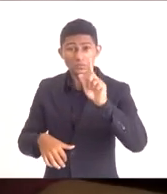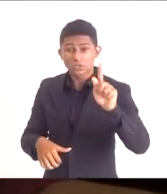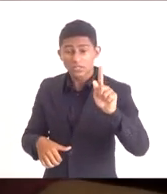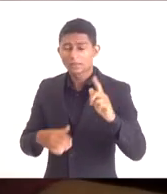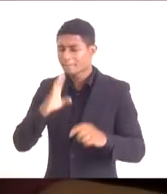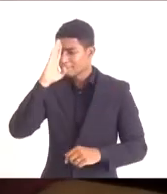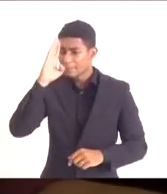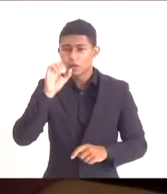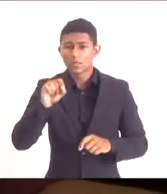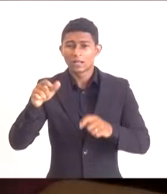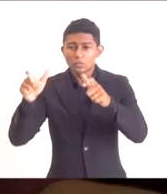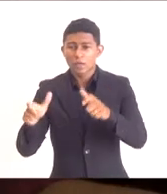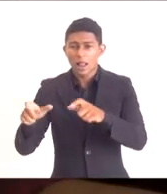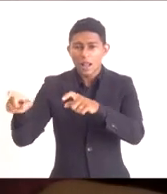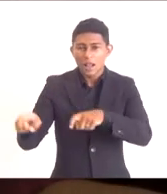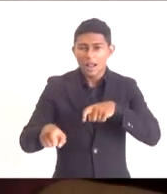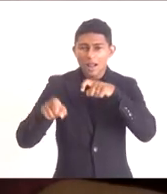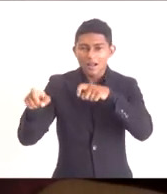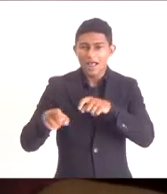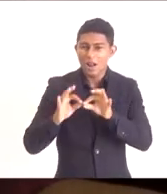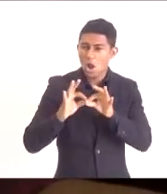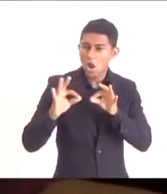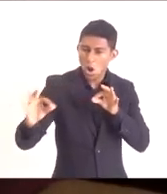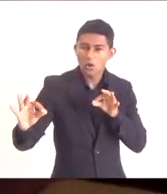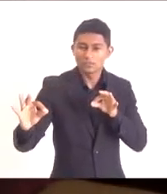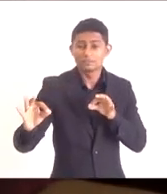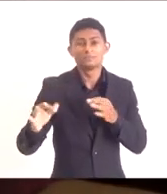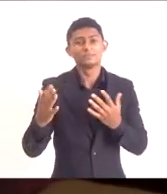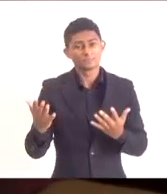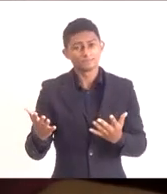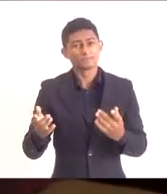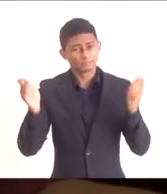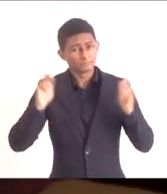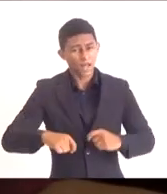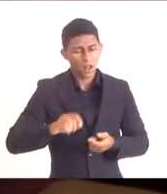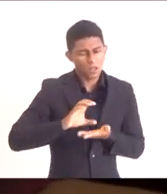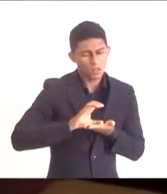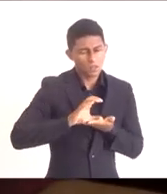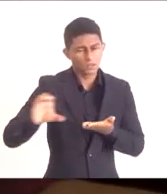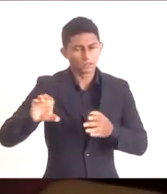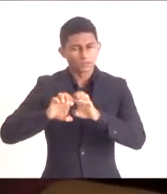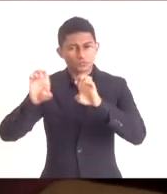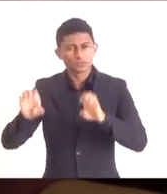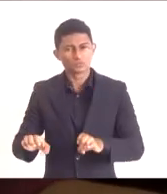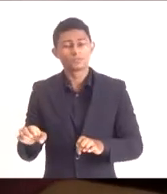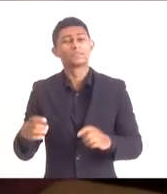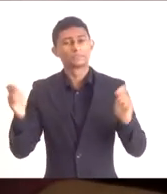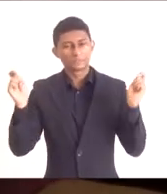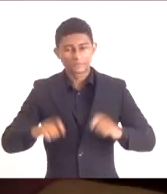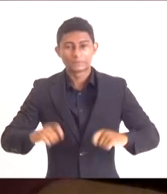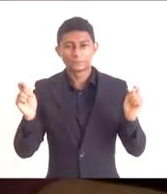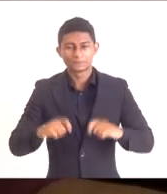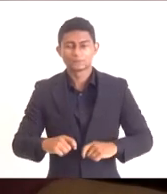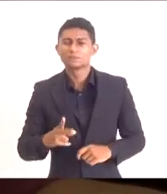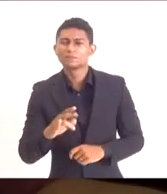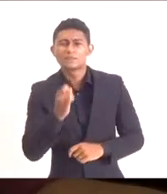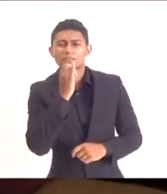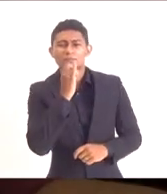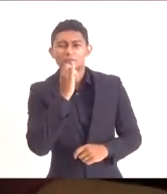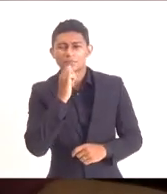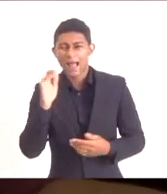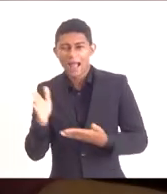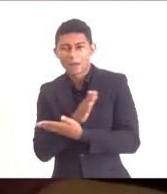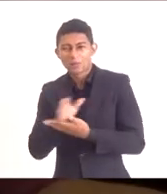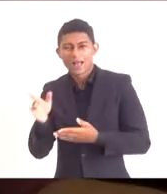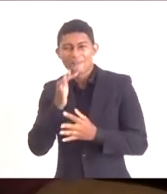para as áreas rurais, é um investimento estruturante que pode gerar novos investimentos. Tem exemplo de produtores de